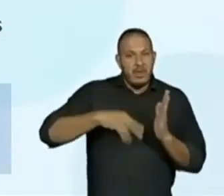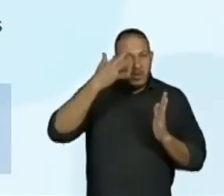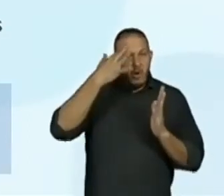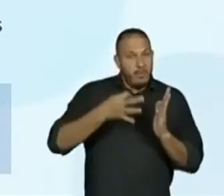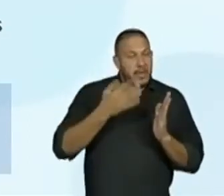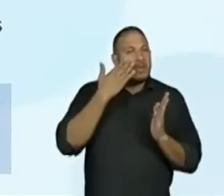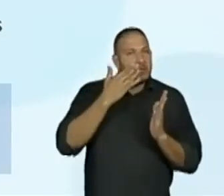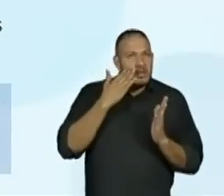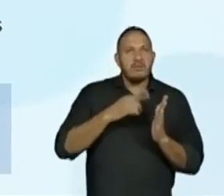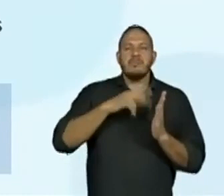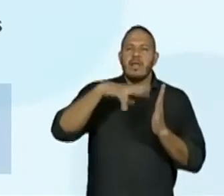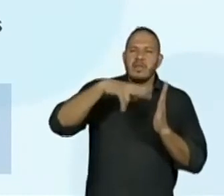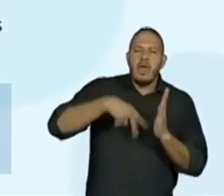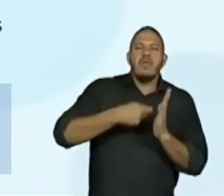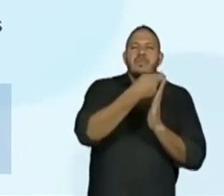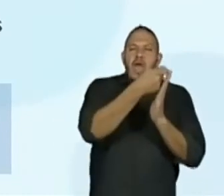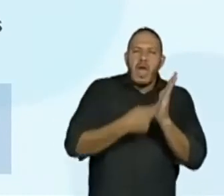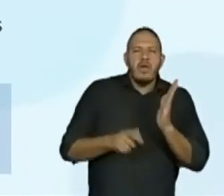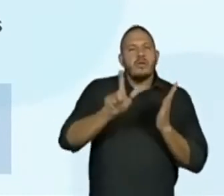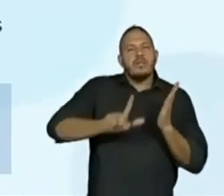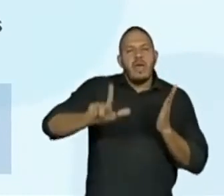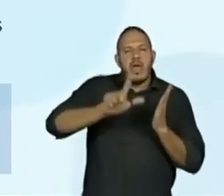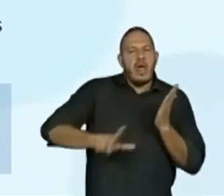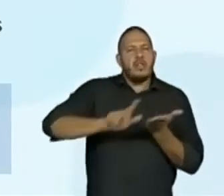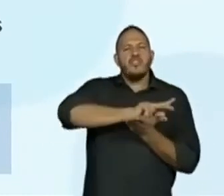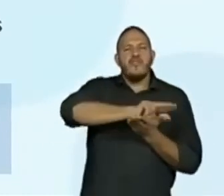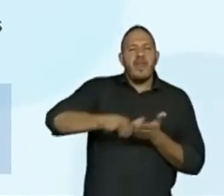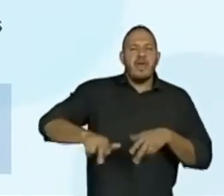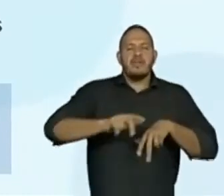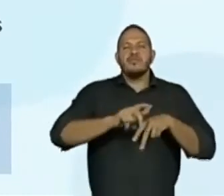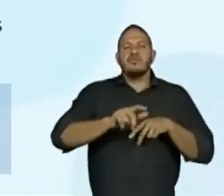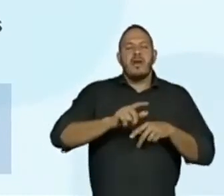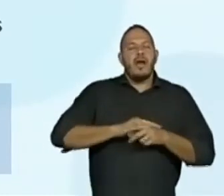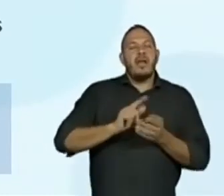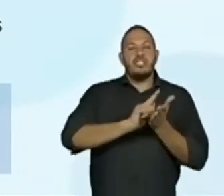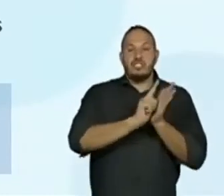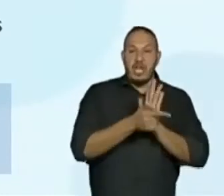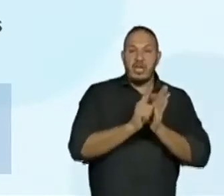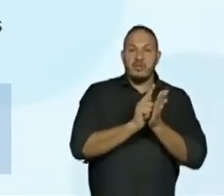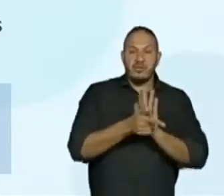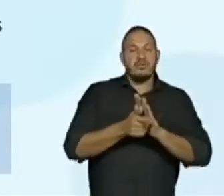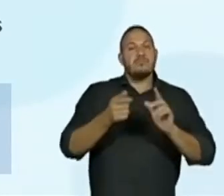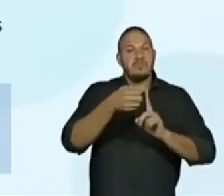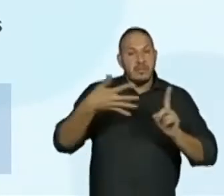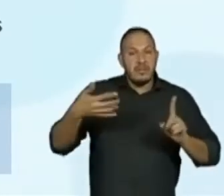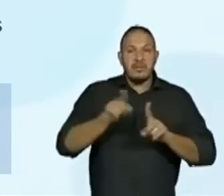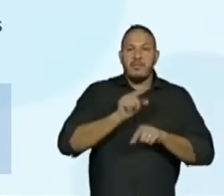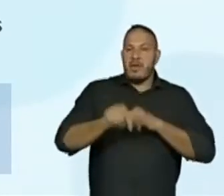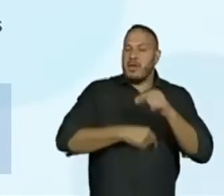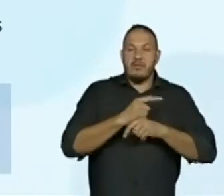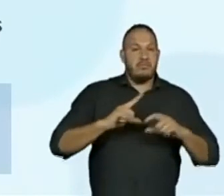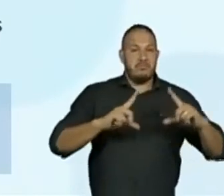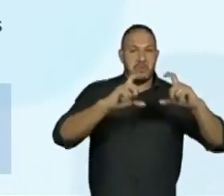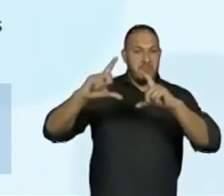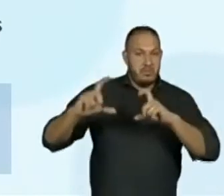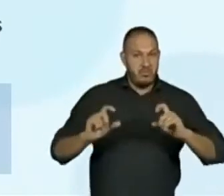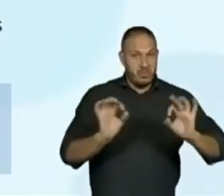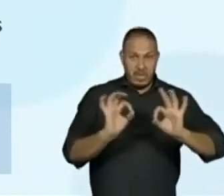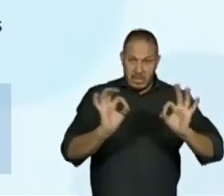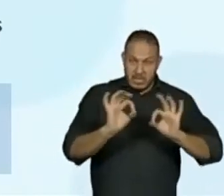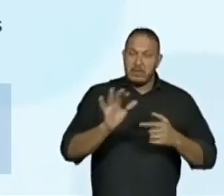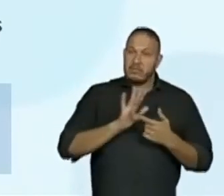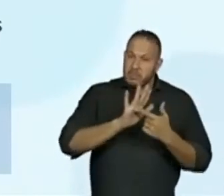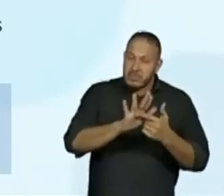autônoma textos literários de diferentes gêneros e extensões, inclusive aqueles sem ilustrações, estabelecendo